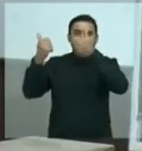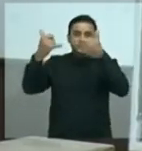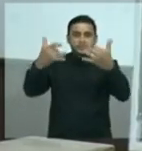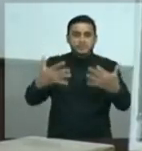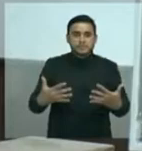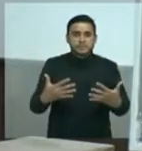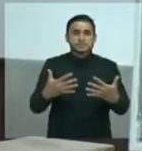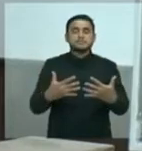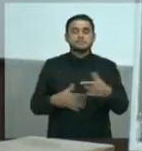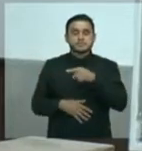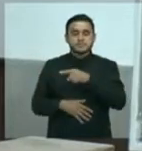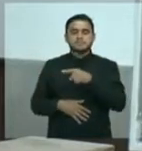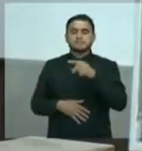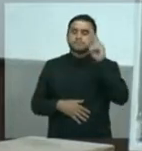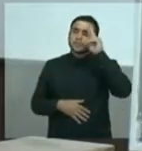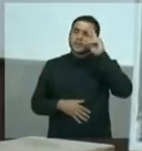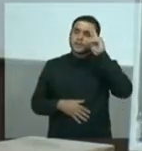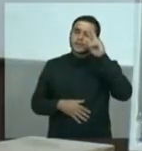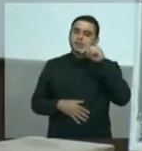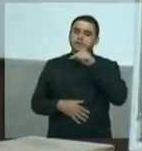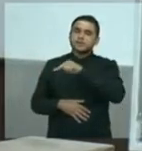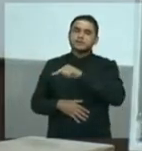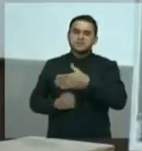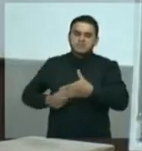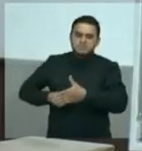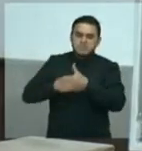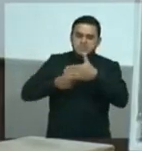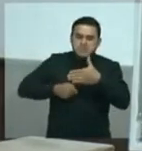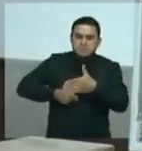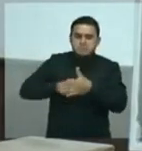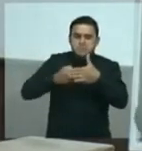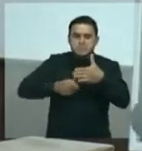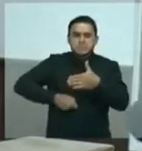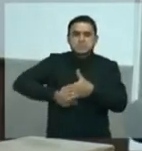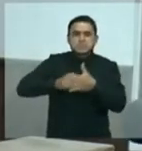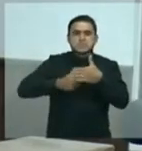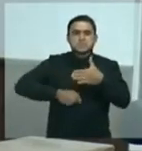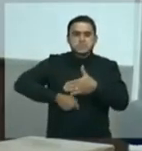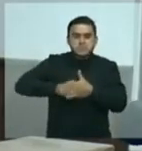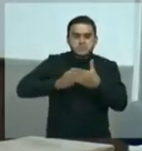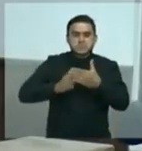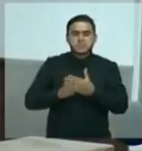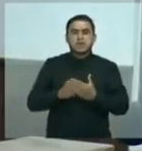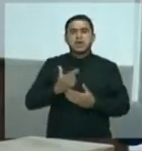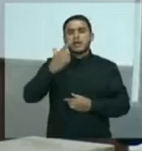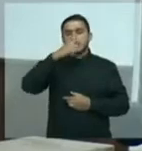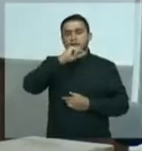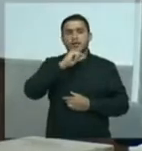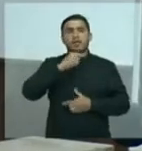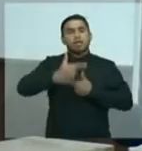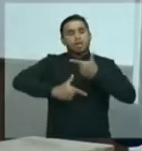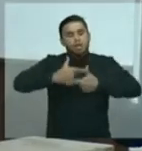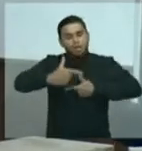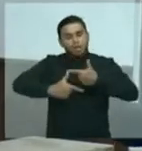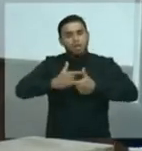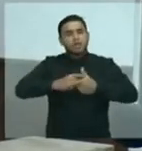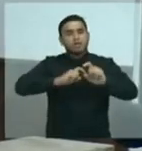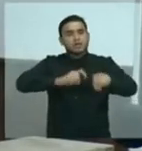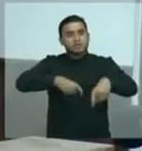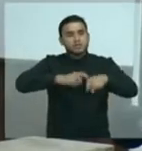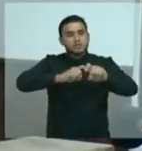memória de Margarida associada à luta dos trabalhadores rurais, das mulheres.